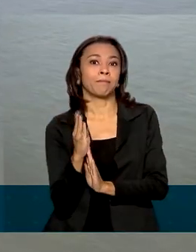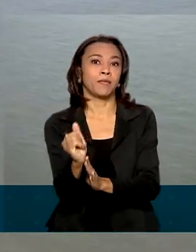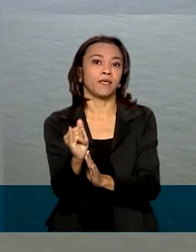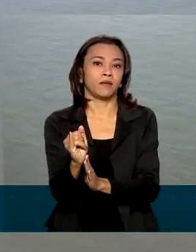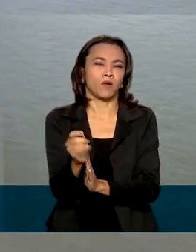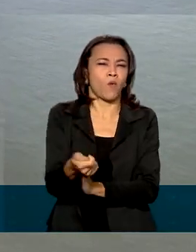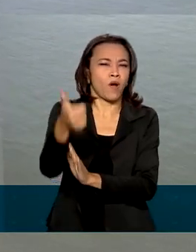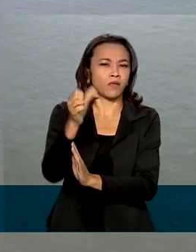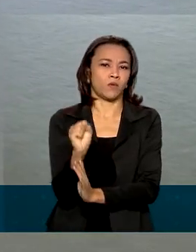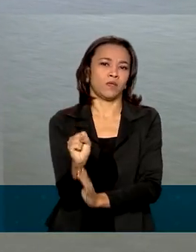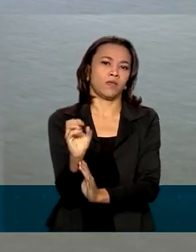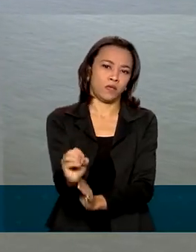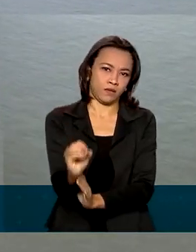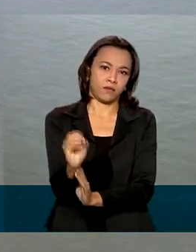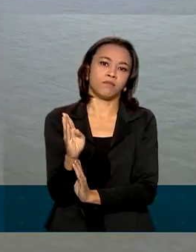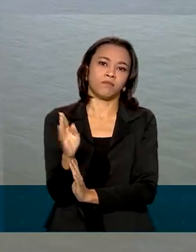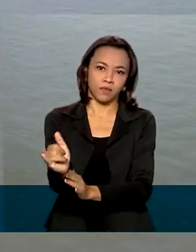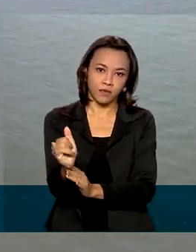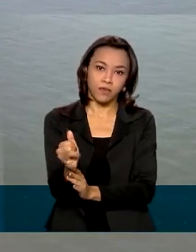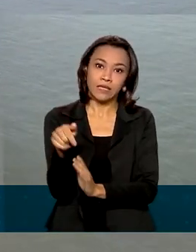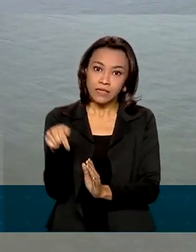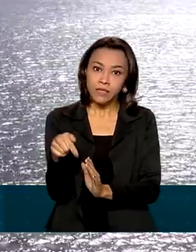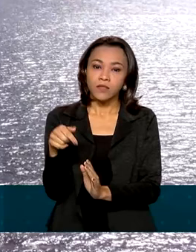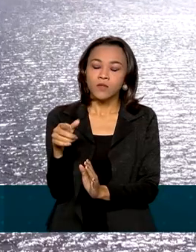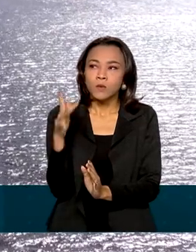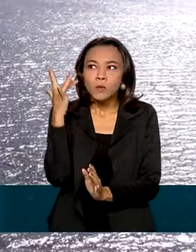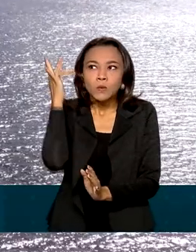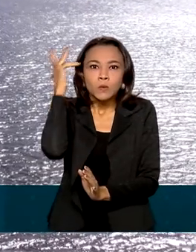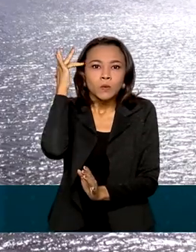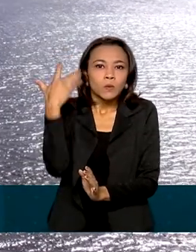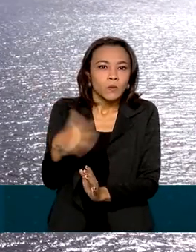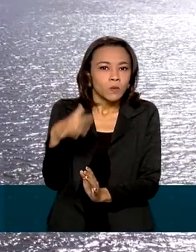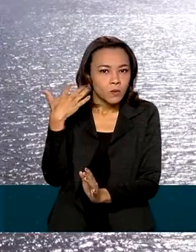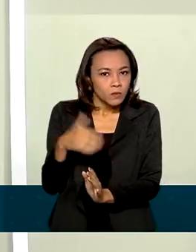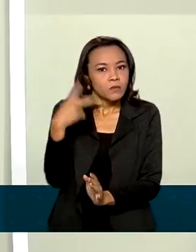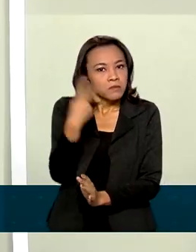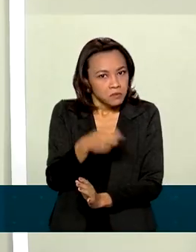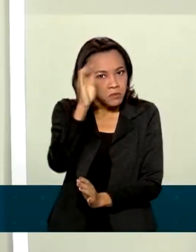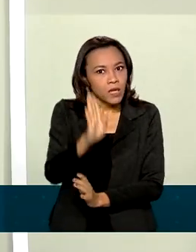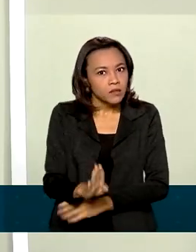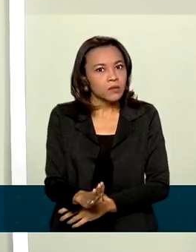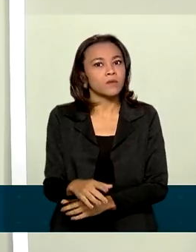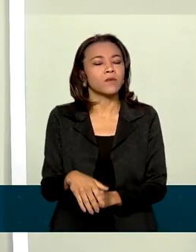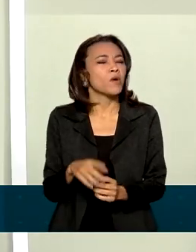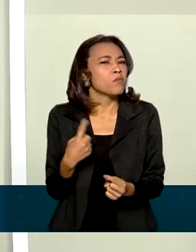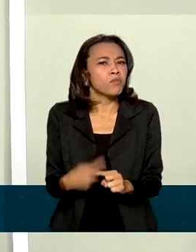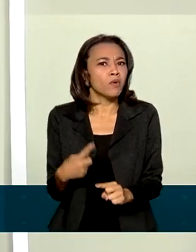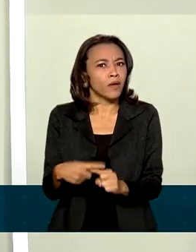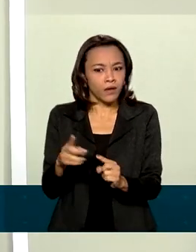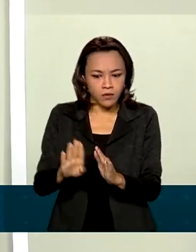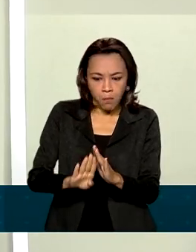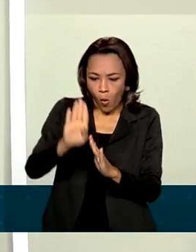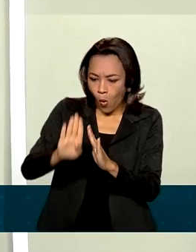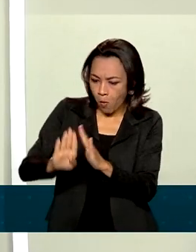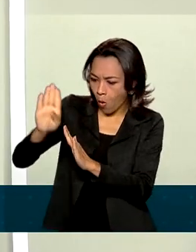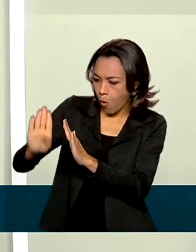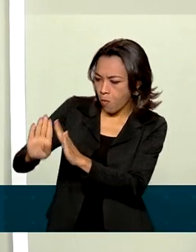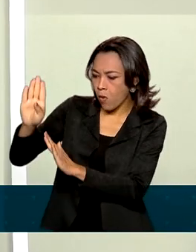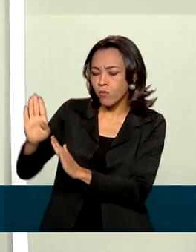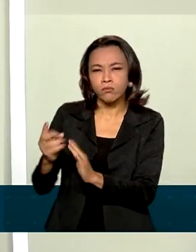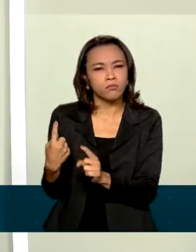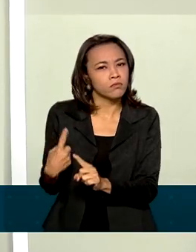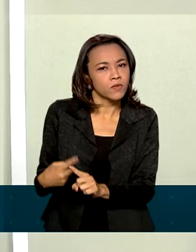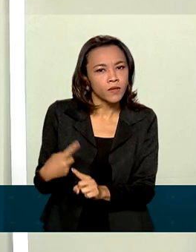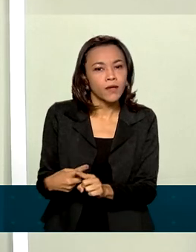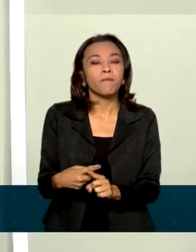quase 80. O que seria realmente também inédito na balança comercial brasileira. Qual a razão desse superávit tão expressivo?